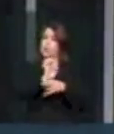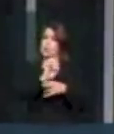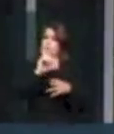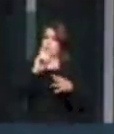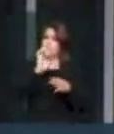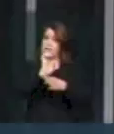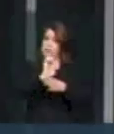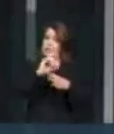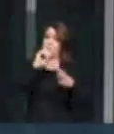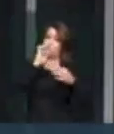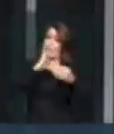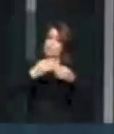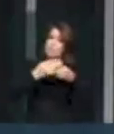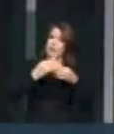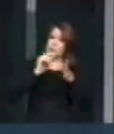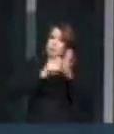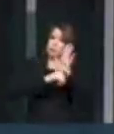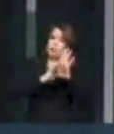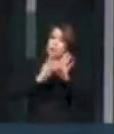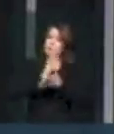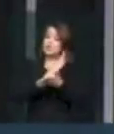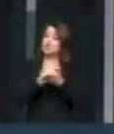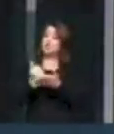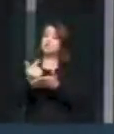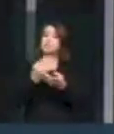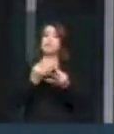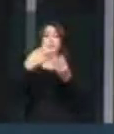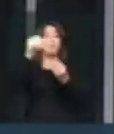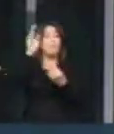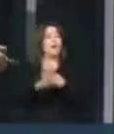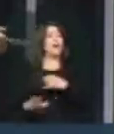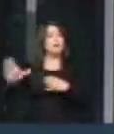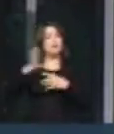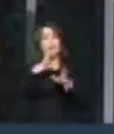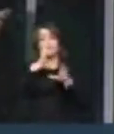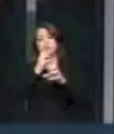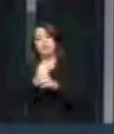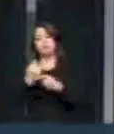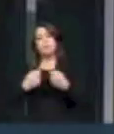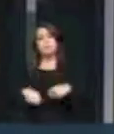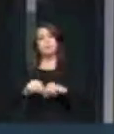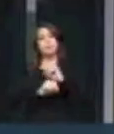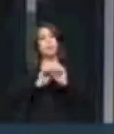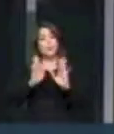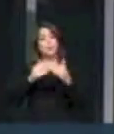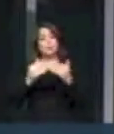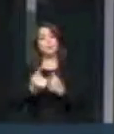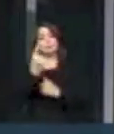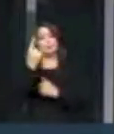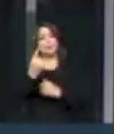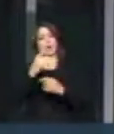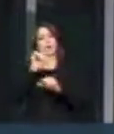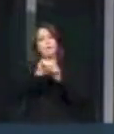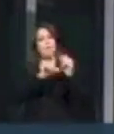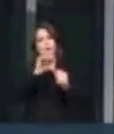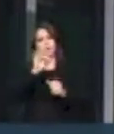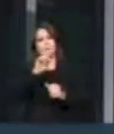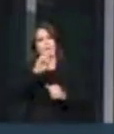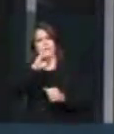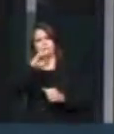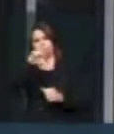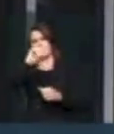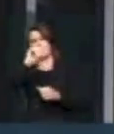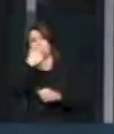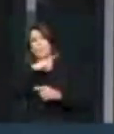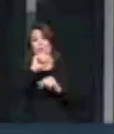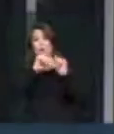e todas as formas de distribuição tributária do Brasil que precisariam estar contidas numa reforma tributária que não consegue avançar